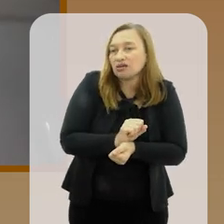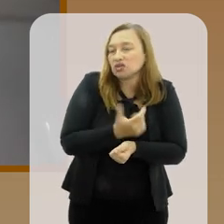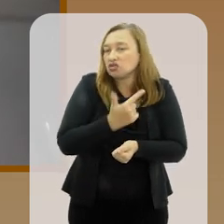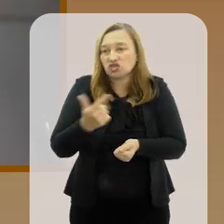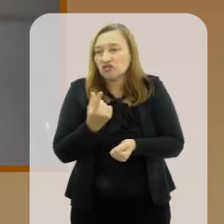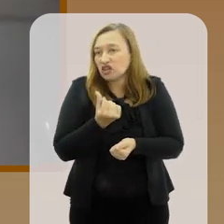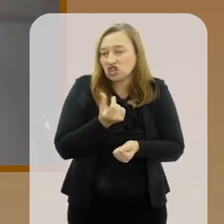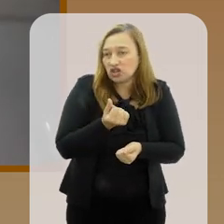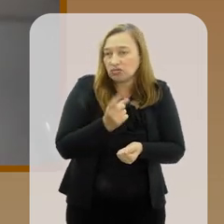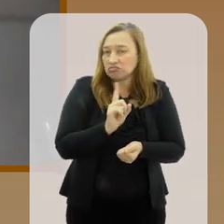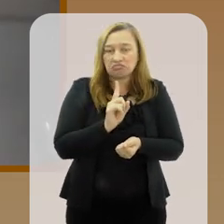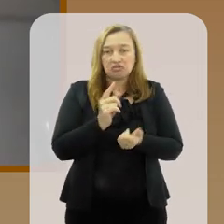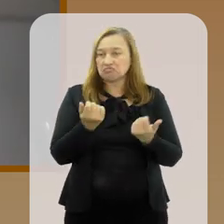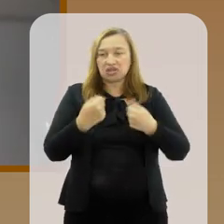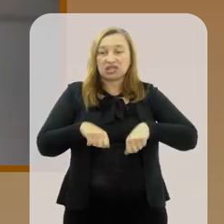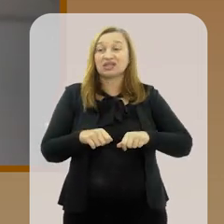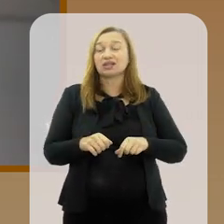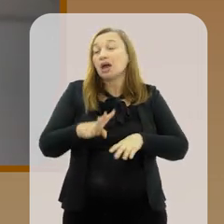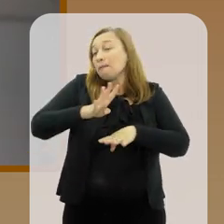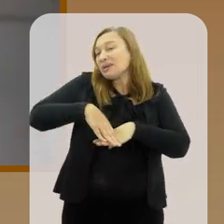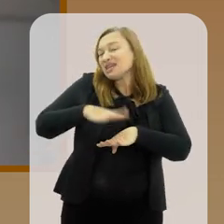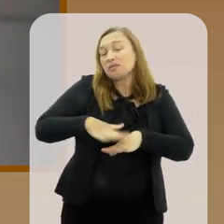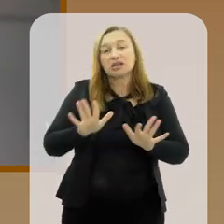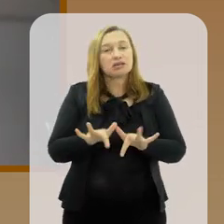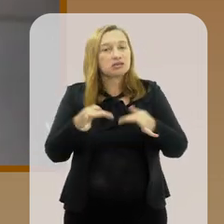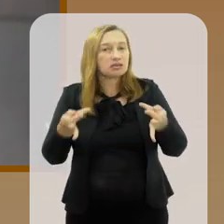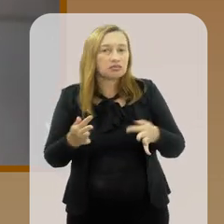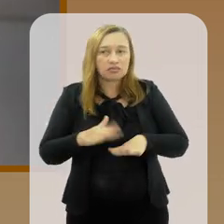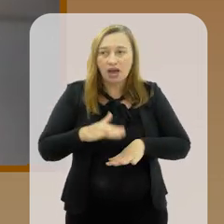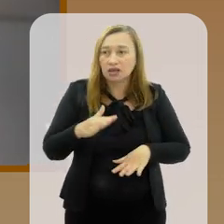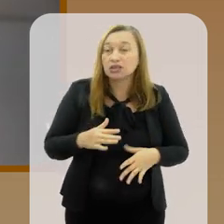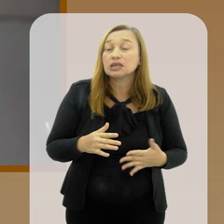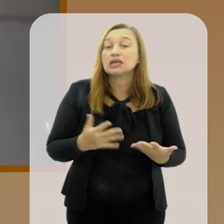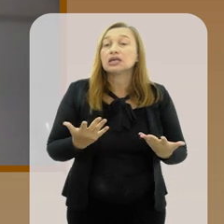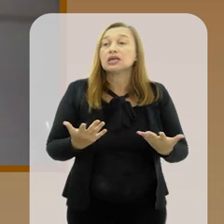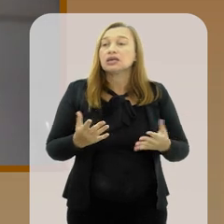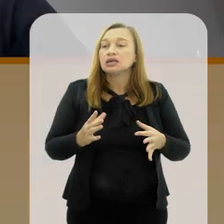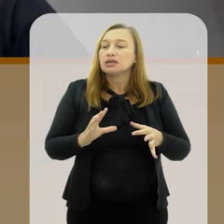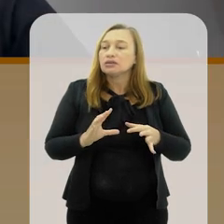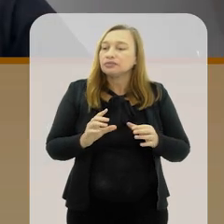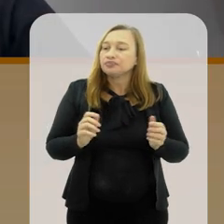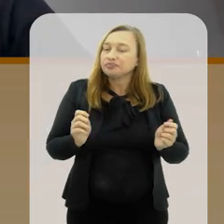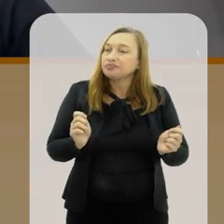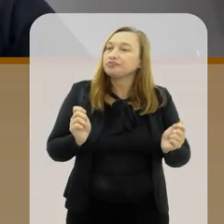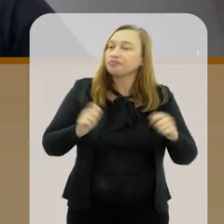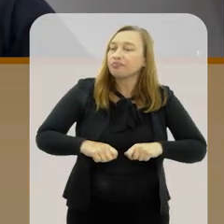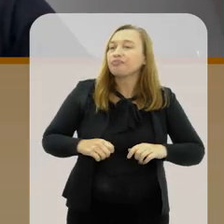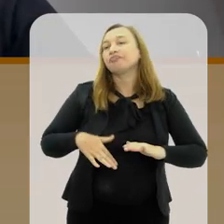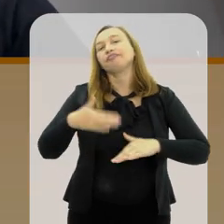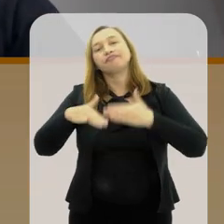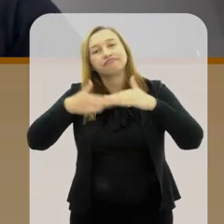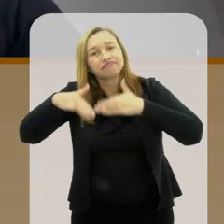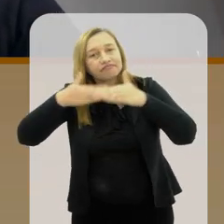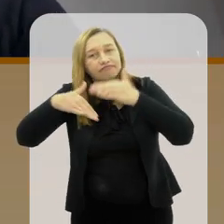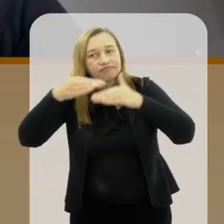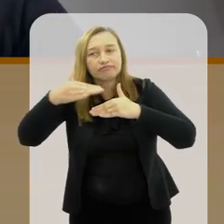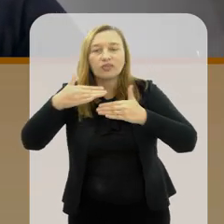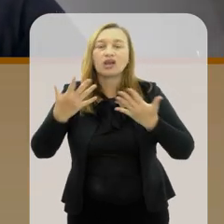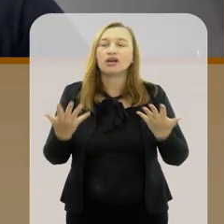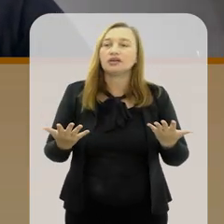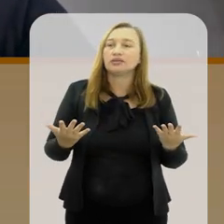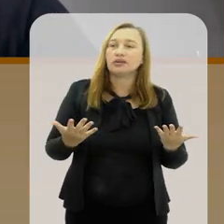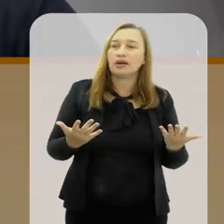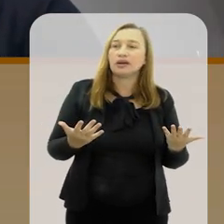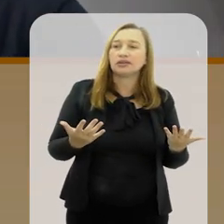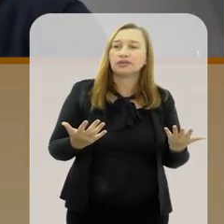pesquisas param simplesmente então a situação matemática é um pouco mais simples e é isso que permitiu de uma certa maneira o